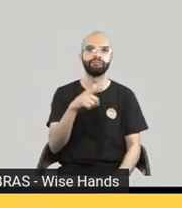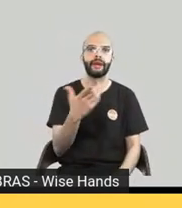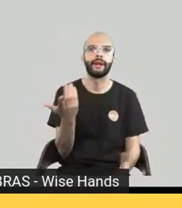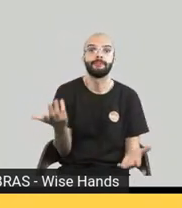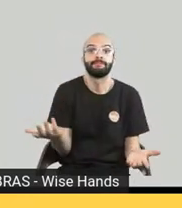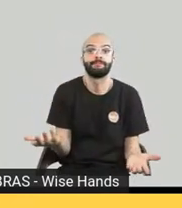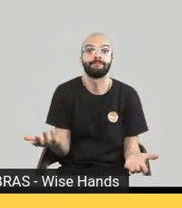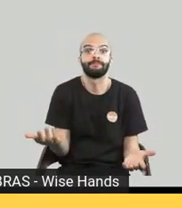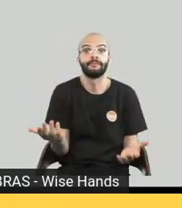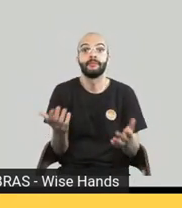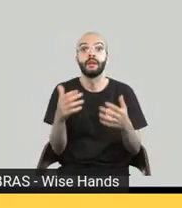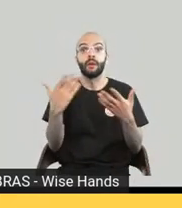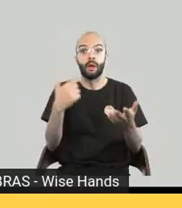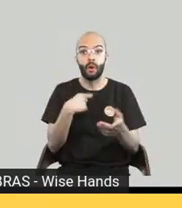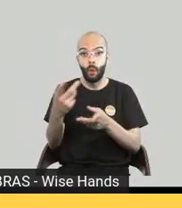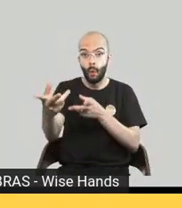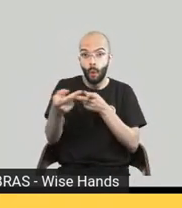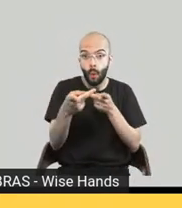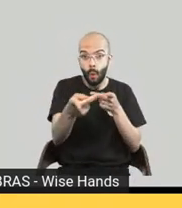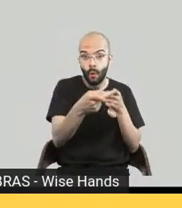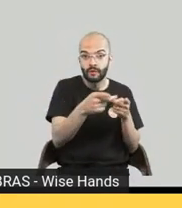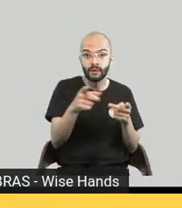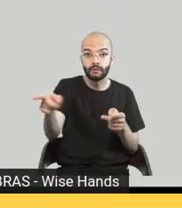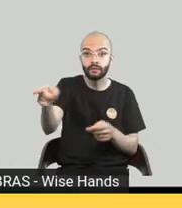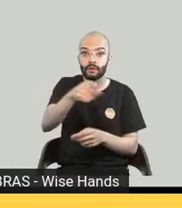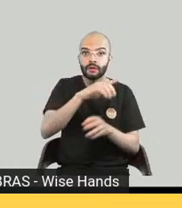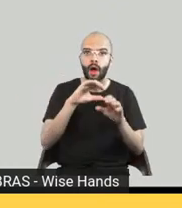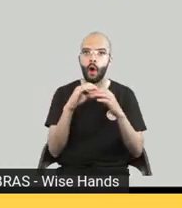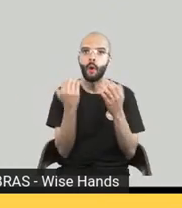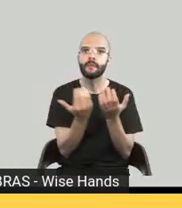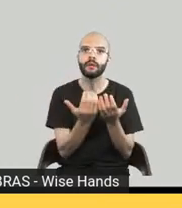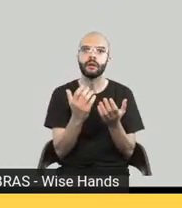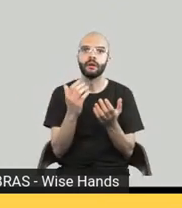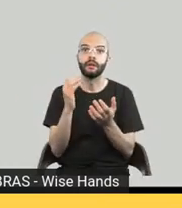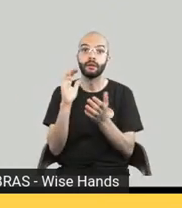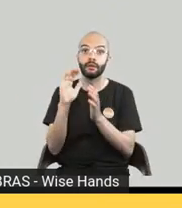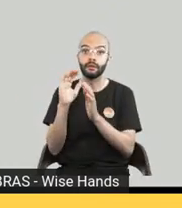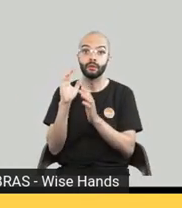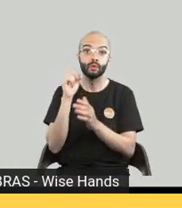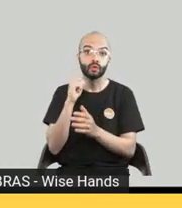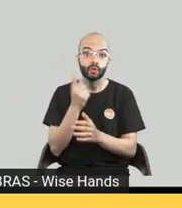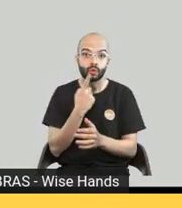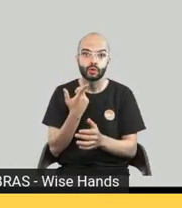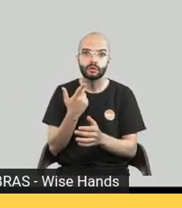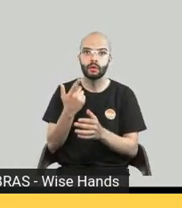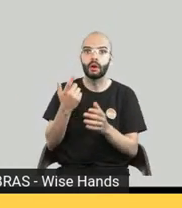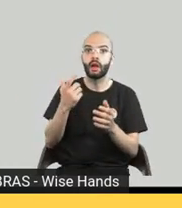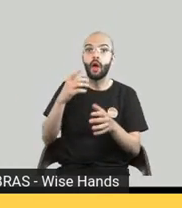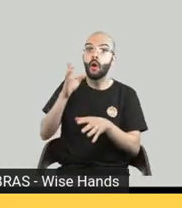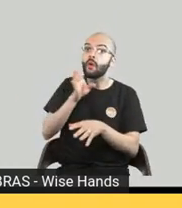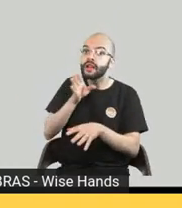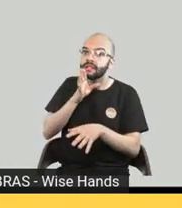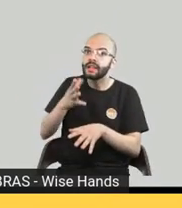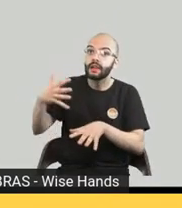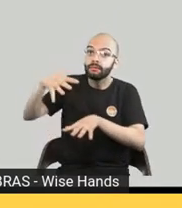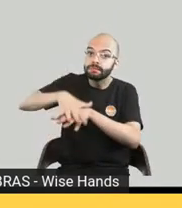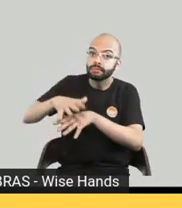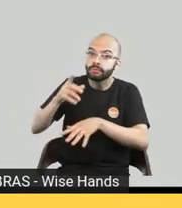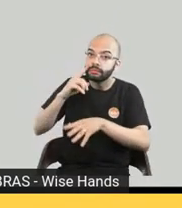caminho sem volta legal Marina Mariana e querem complementar como que é o processo decisório de uma